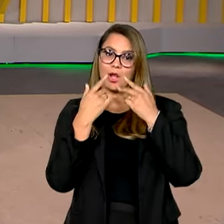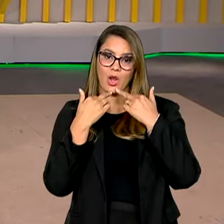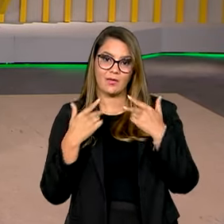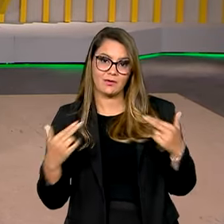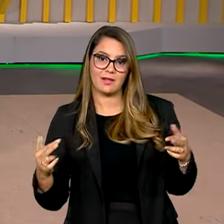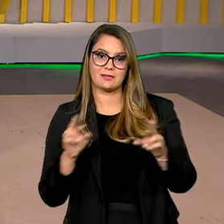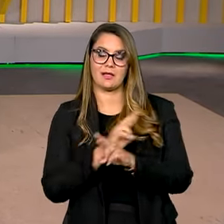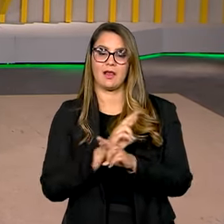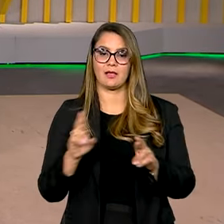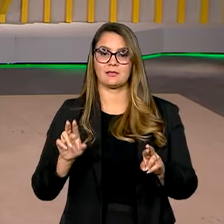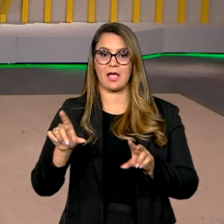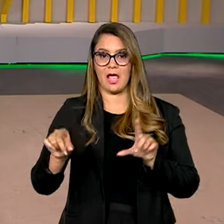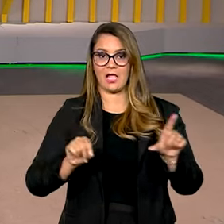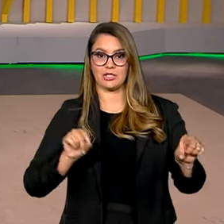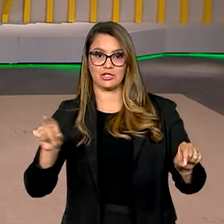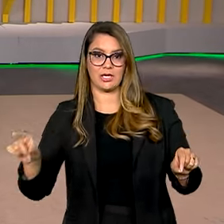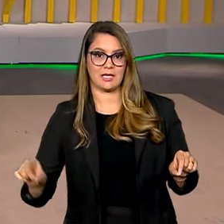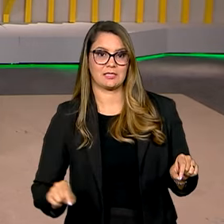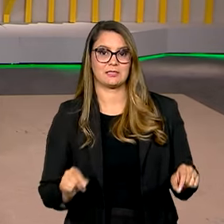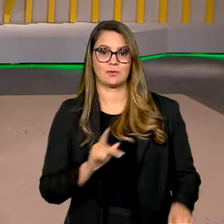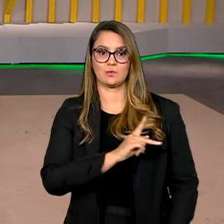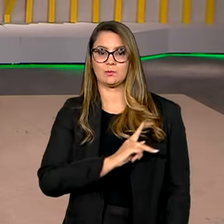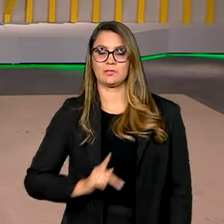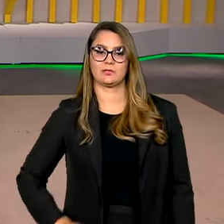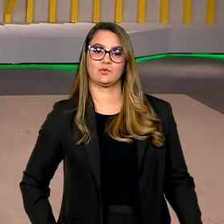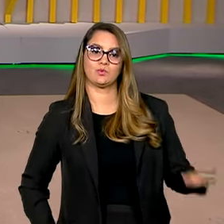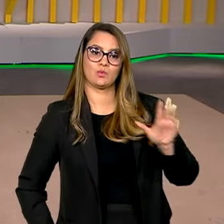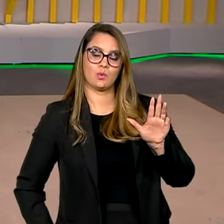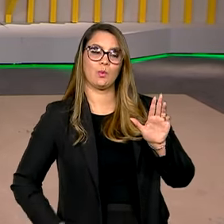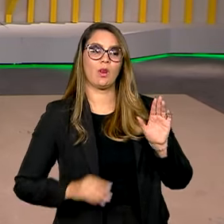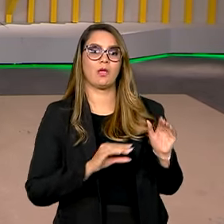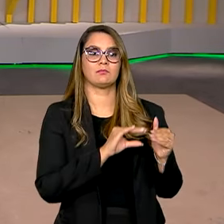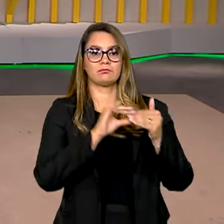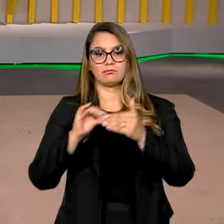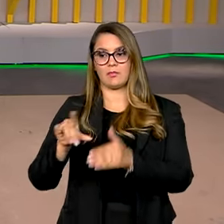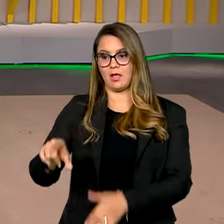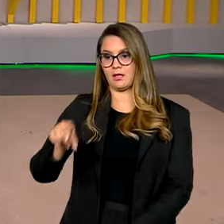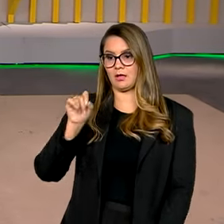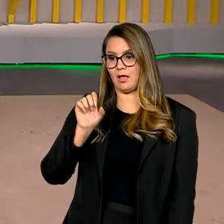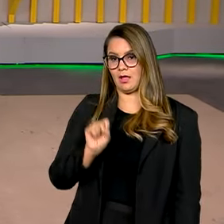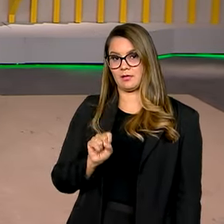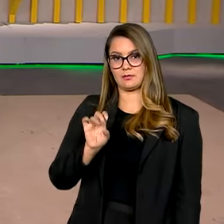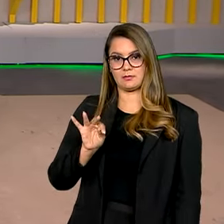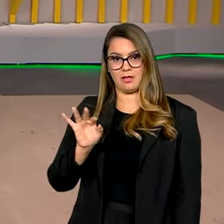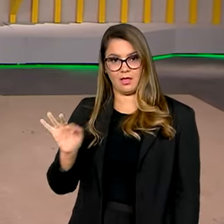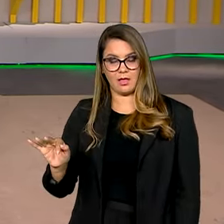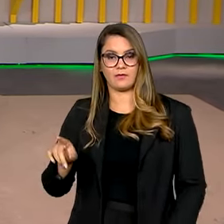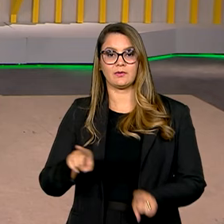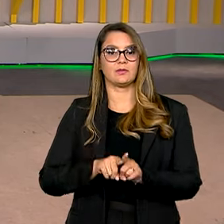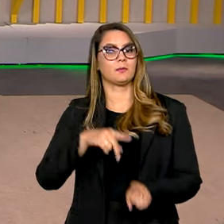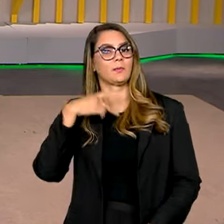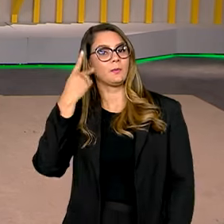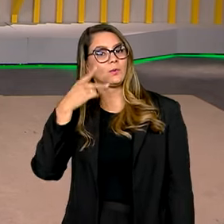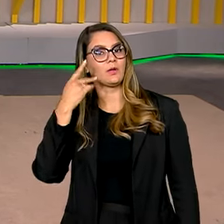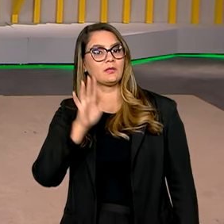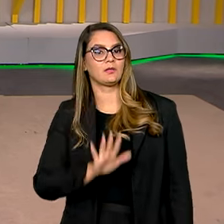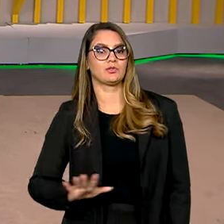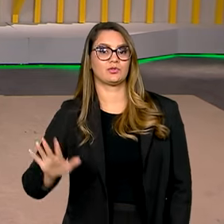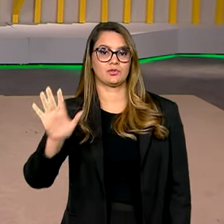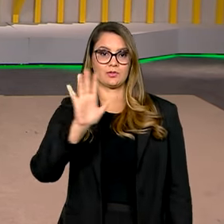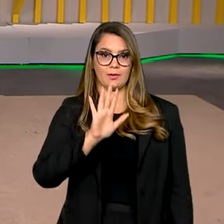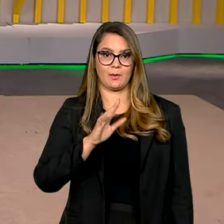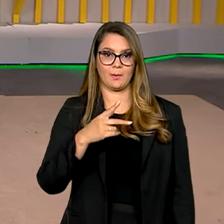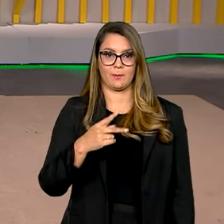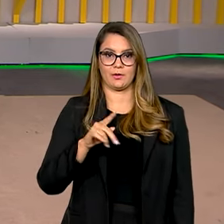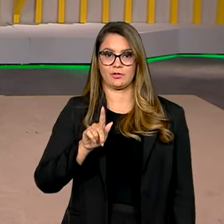tem novidade pra gente, Roberto, em relação às indicações do presidente Lula pro STF e pra Procuradoria Geral da República, a